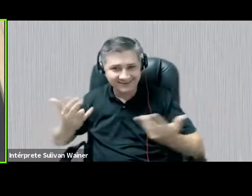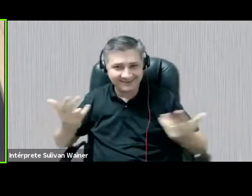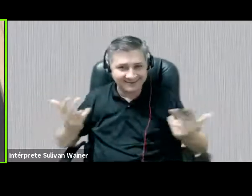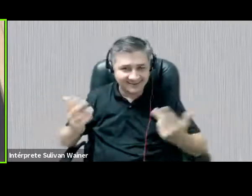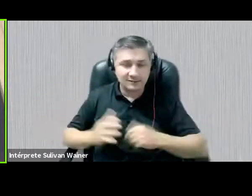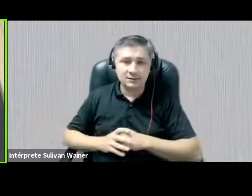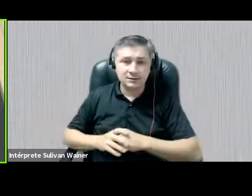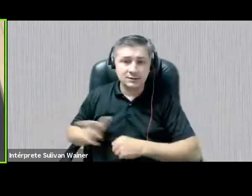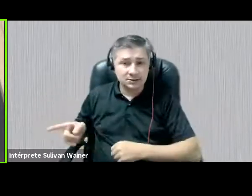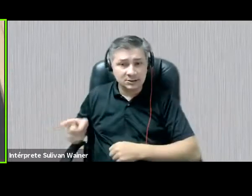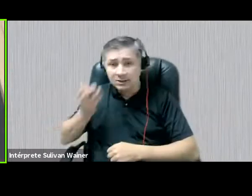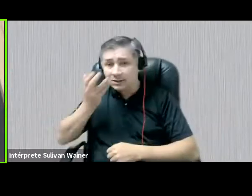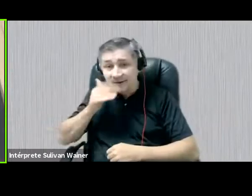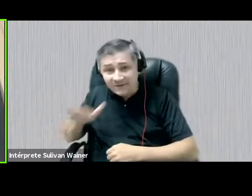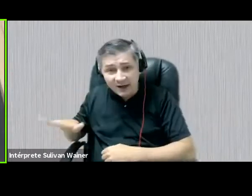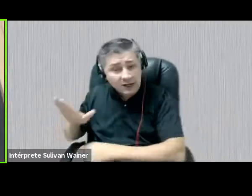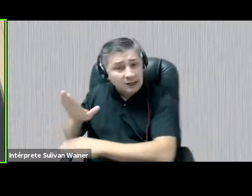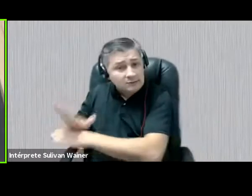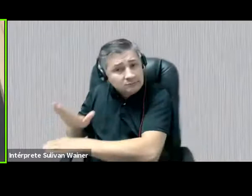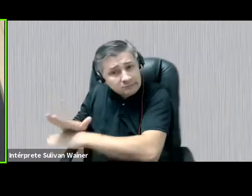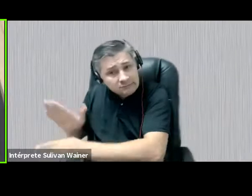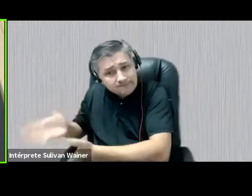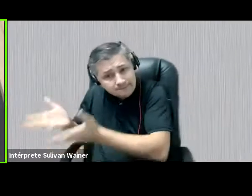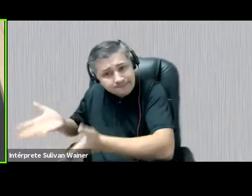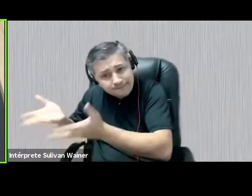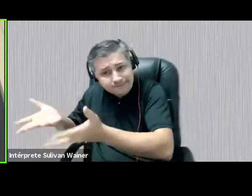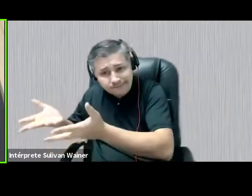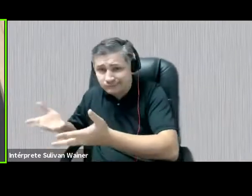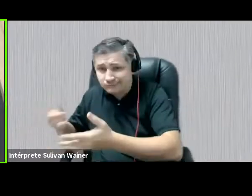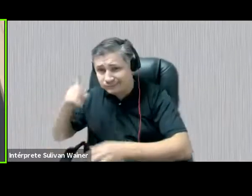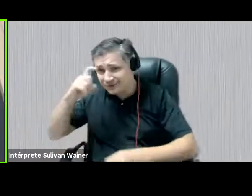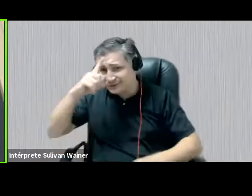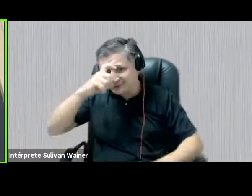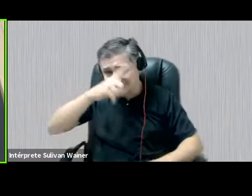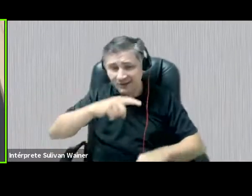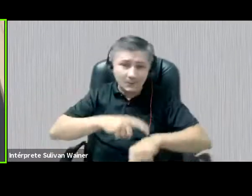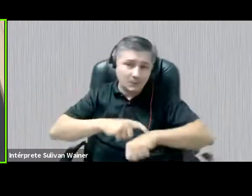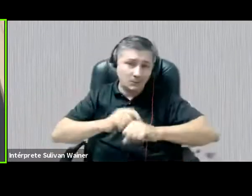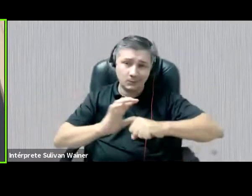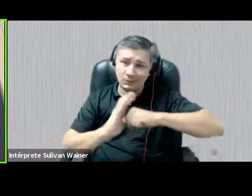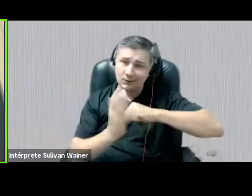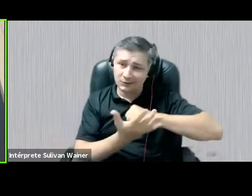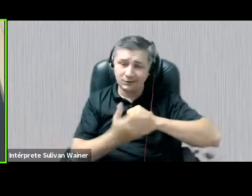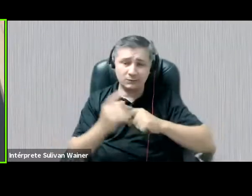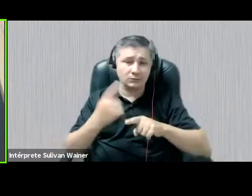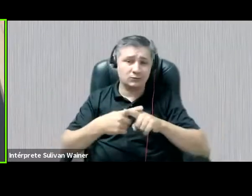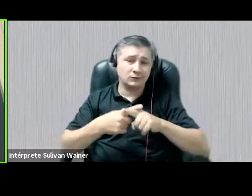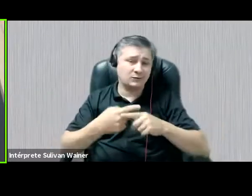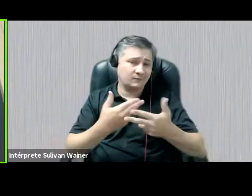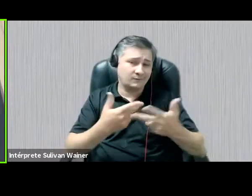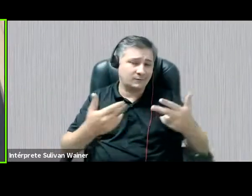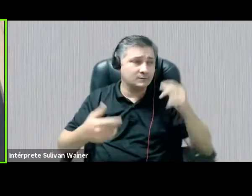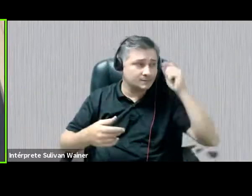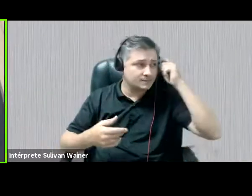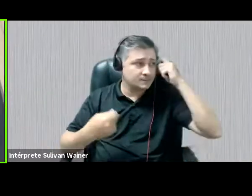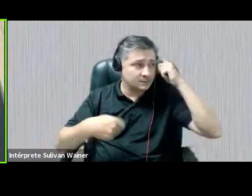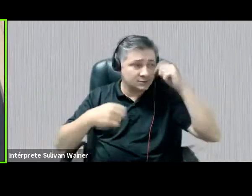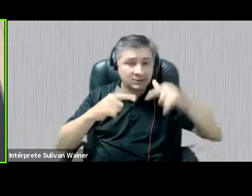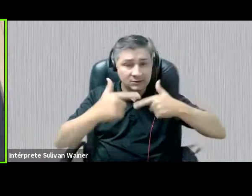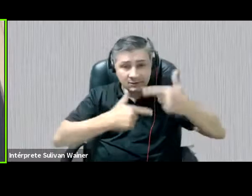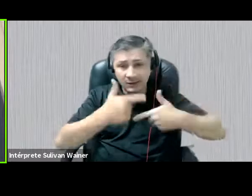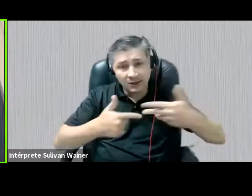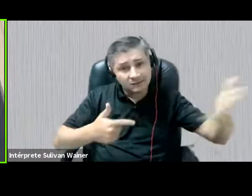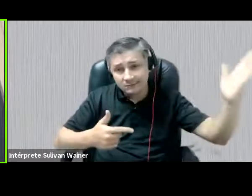que precisam simbolicamente marcar, mas a dificuldade disso, dentre muitos outros aspectos. E aqui, evidenciamos a